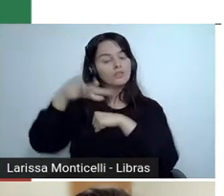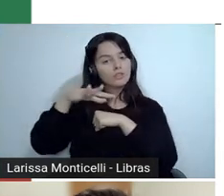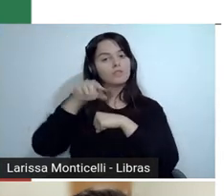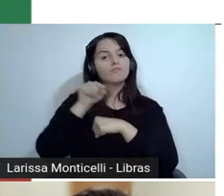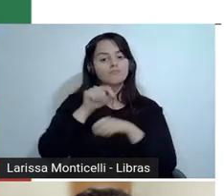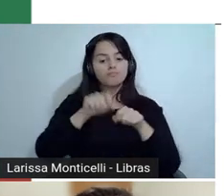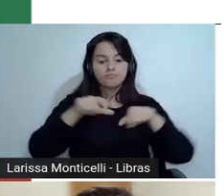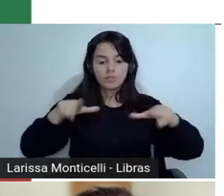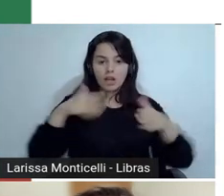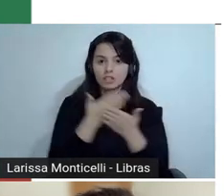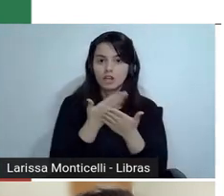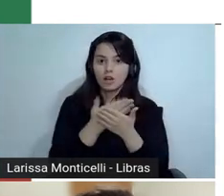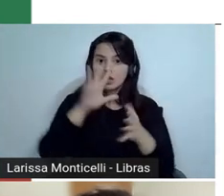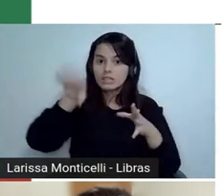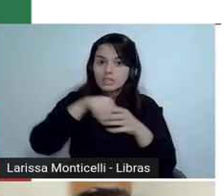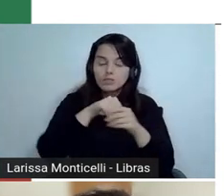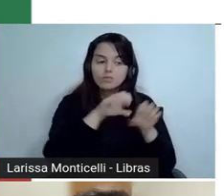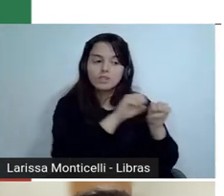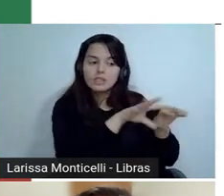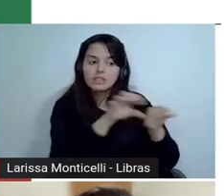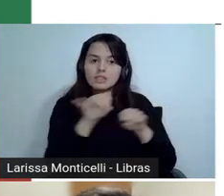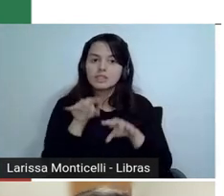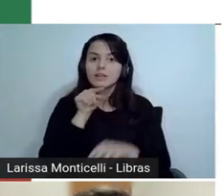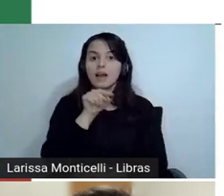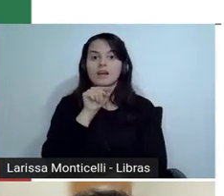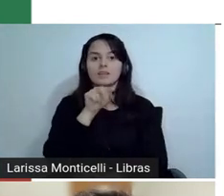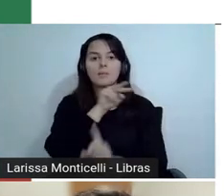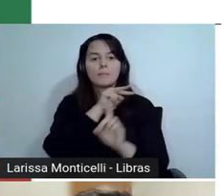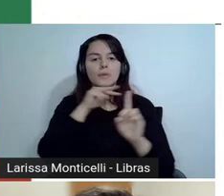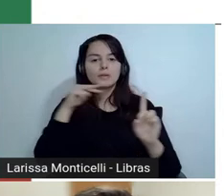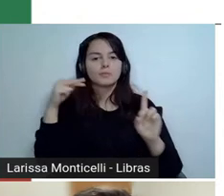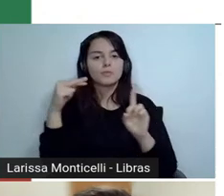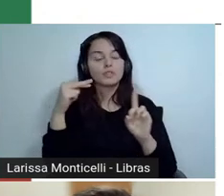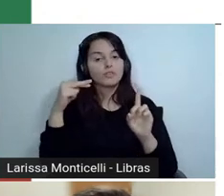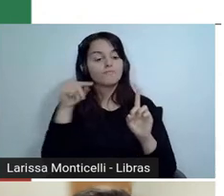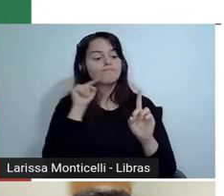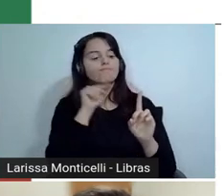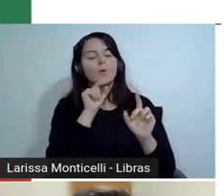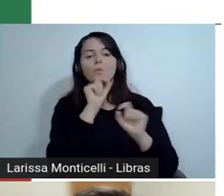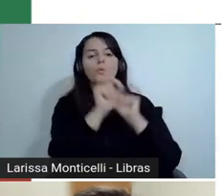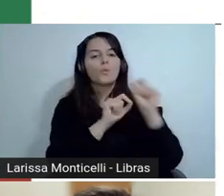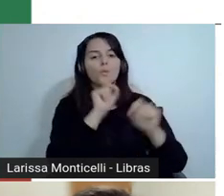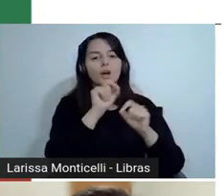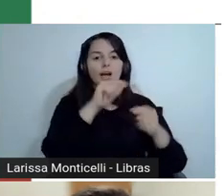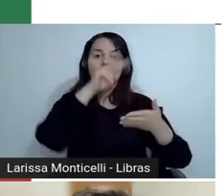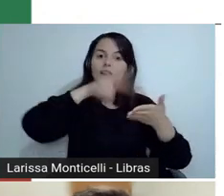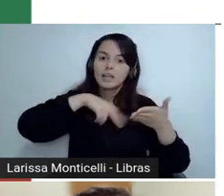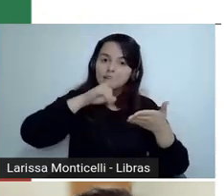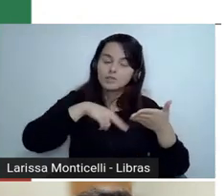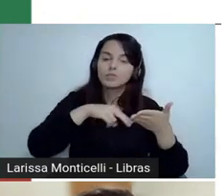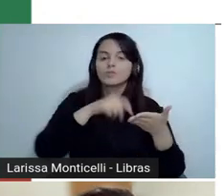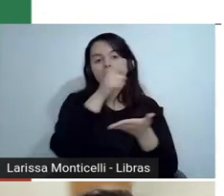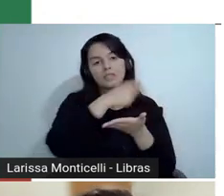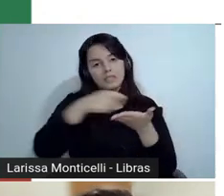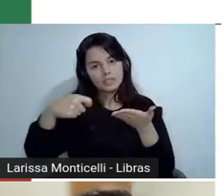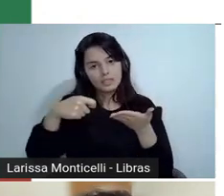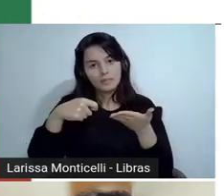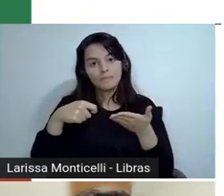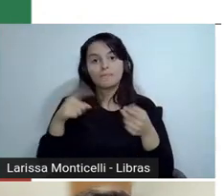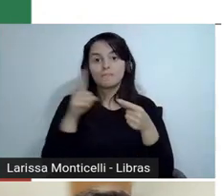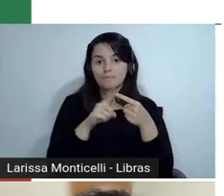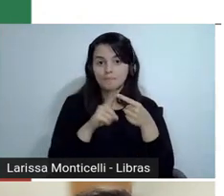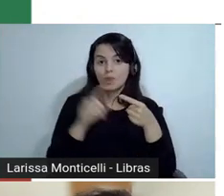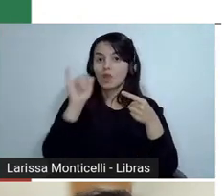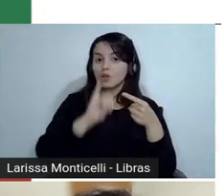pensando na perspectiva de leitura e escrita, que foram gêneros notícia e reportagem. Então, nós trabalhamos de